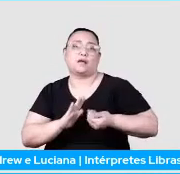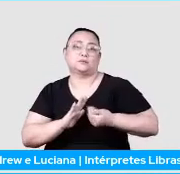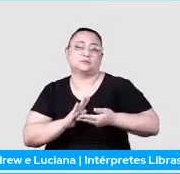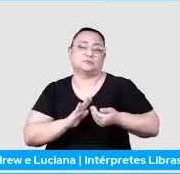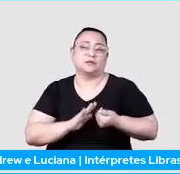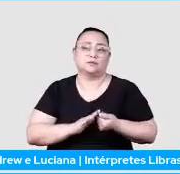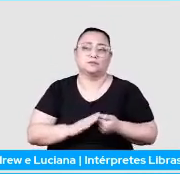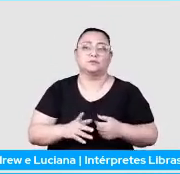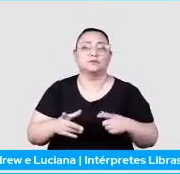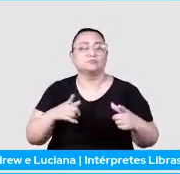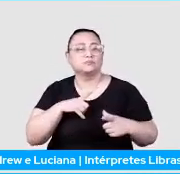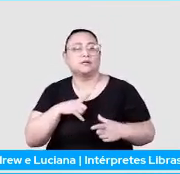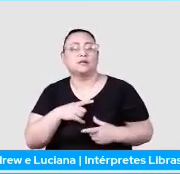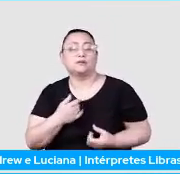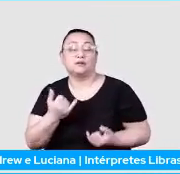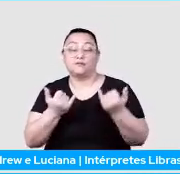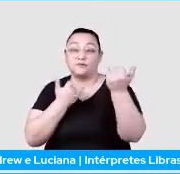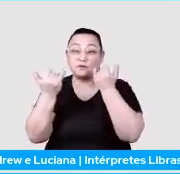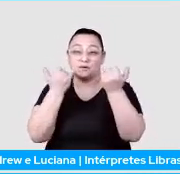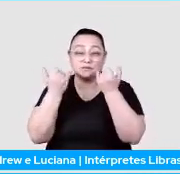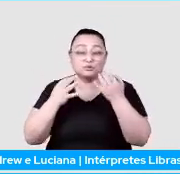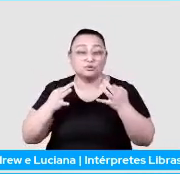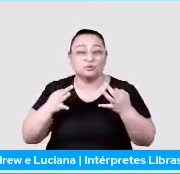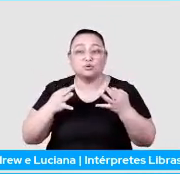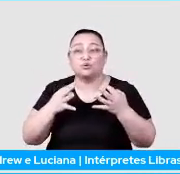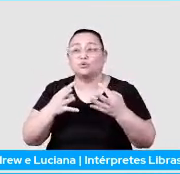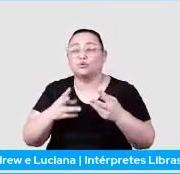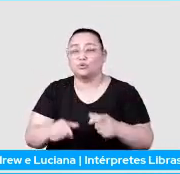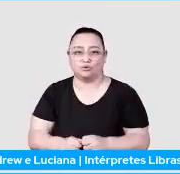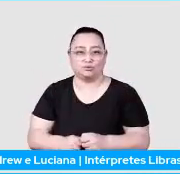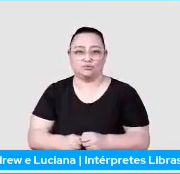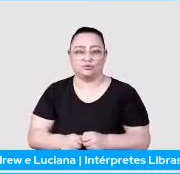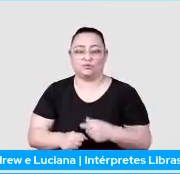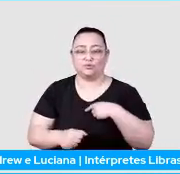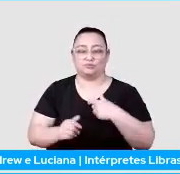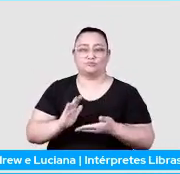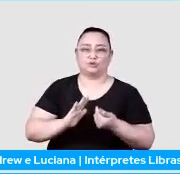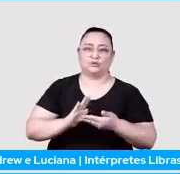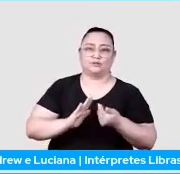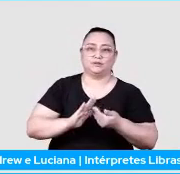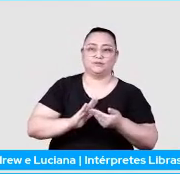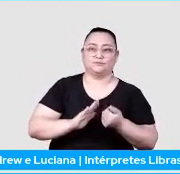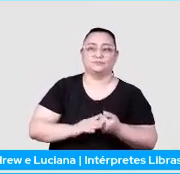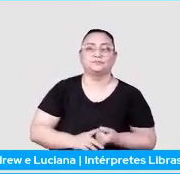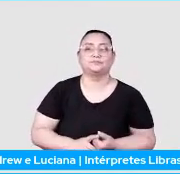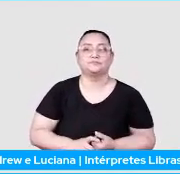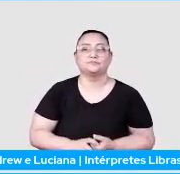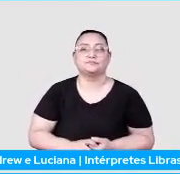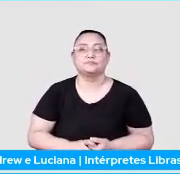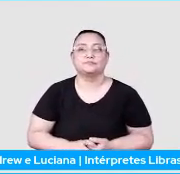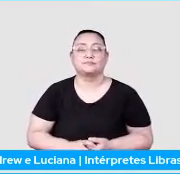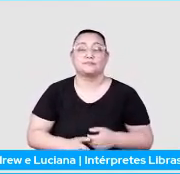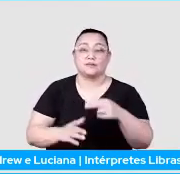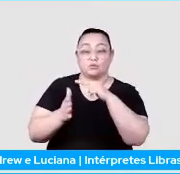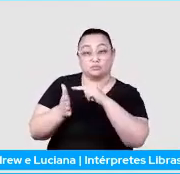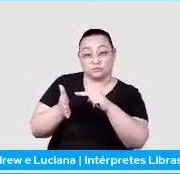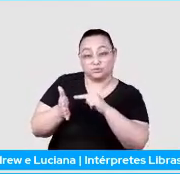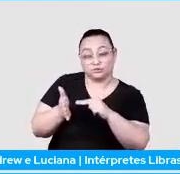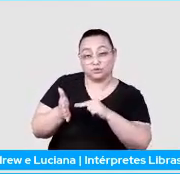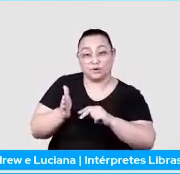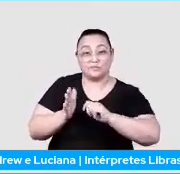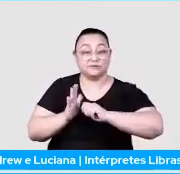informação de cada um dos fields do meu item que eu estou raspando. E essa, o nome, a chave dessa